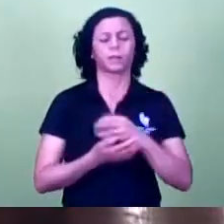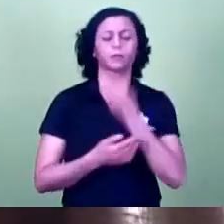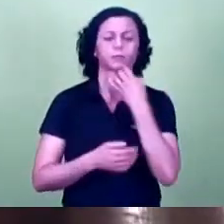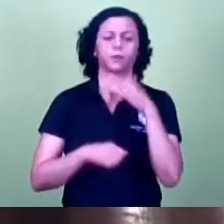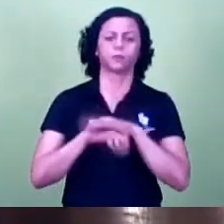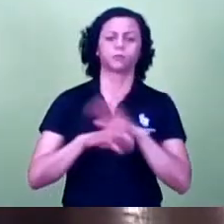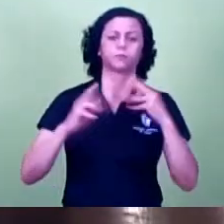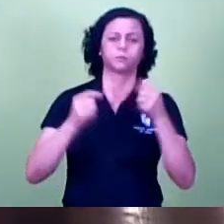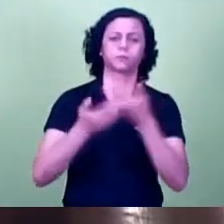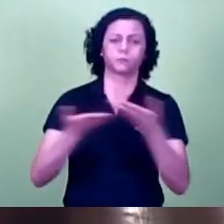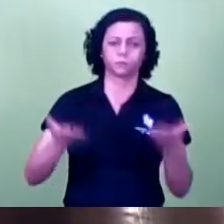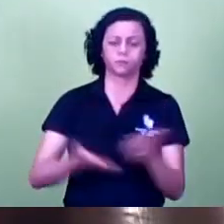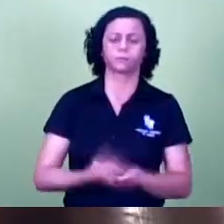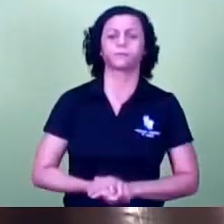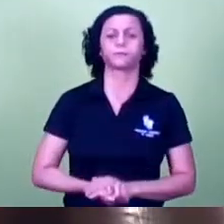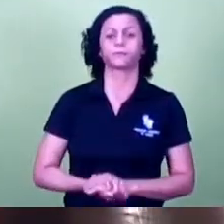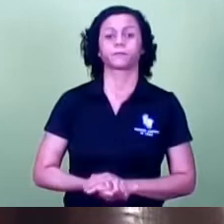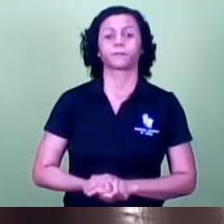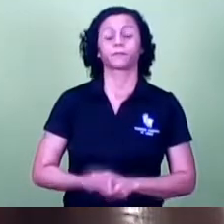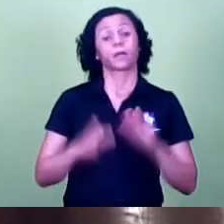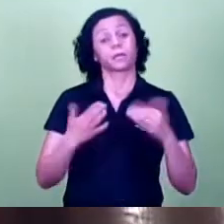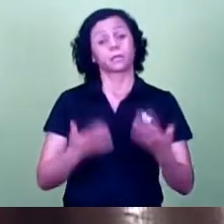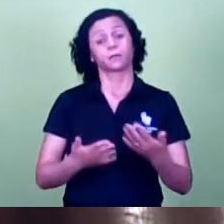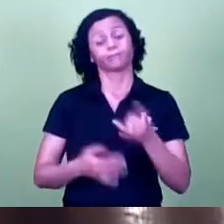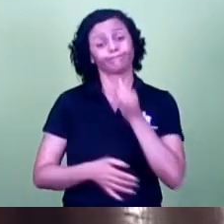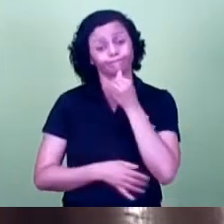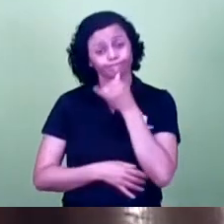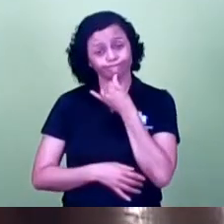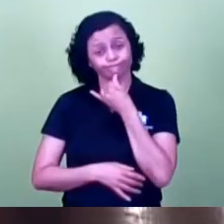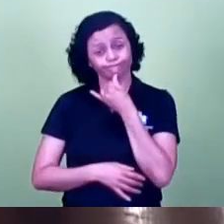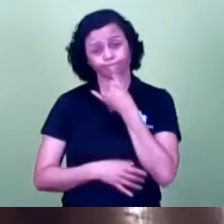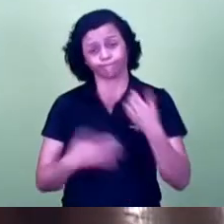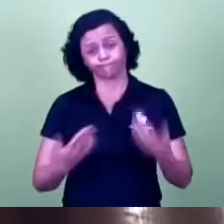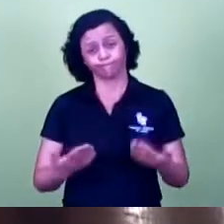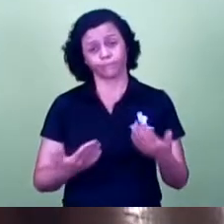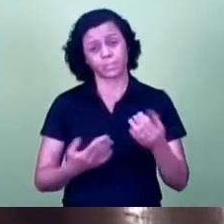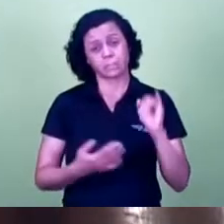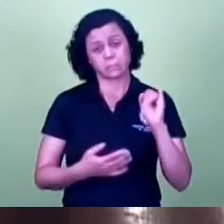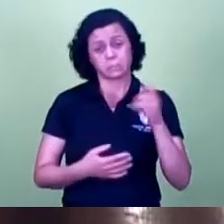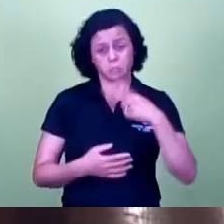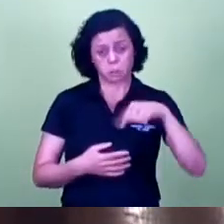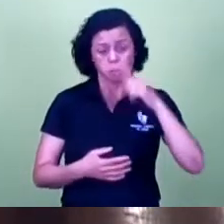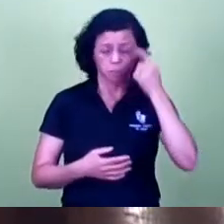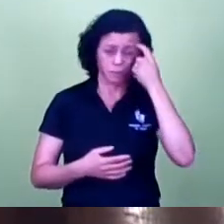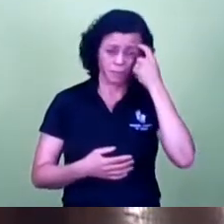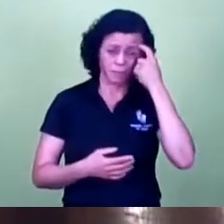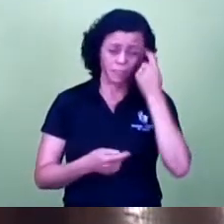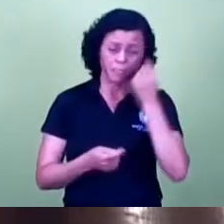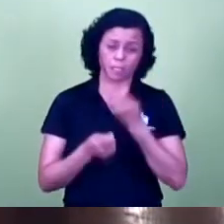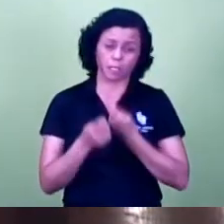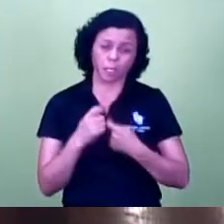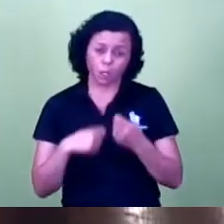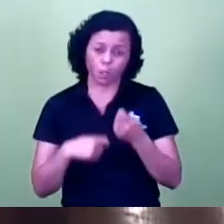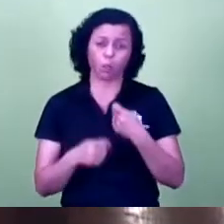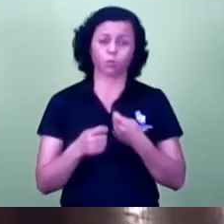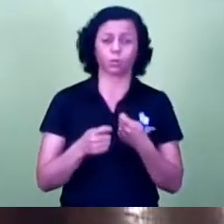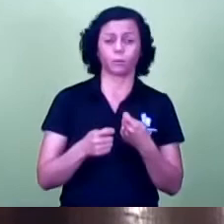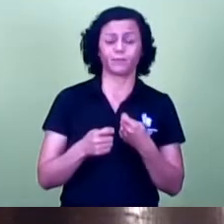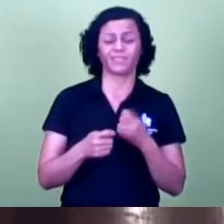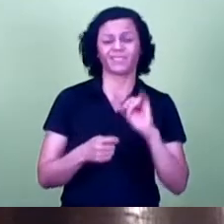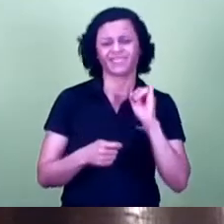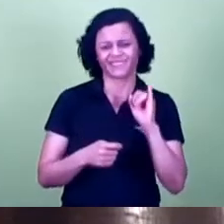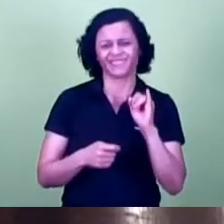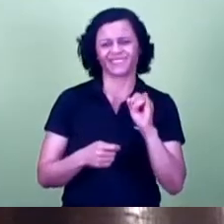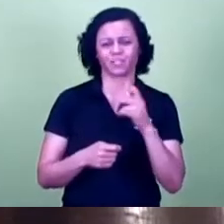Bom, é lamentável, não é? Porque se a gente for pensar em economia, se o pregão for feito através